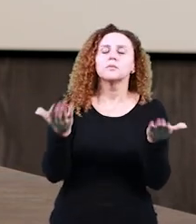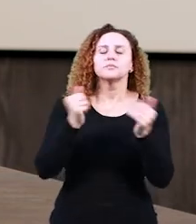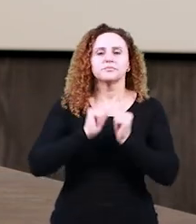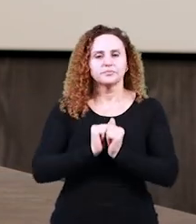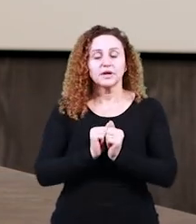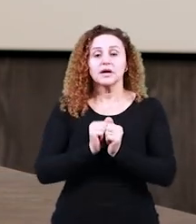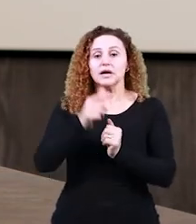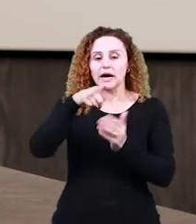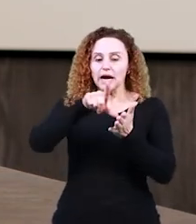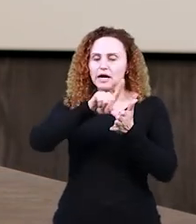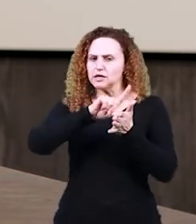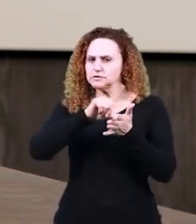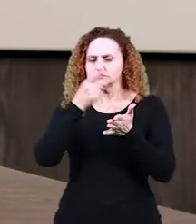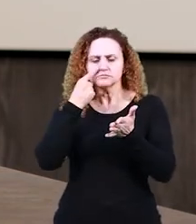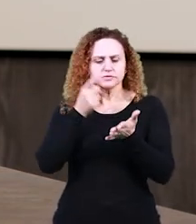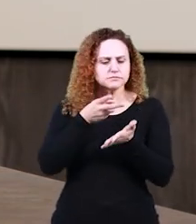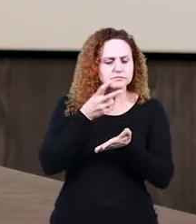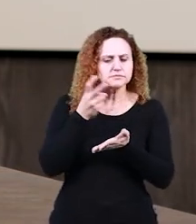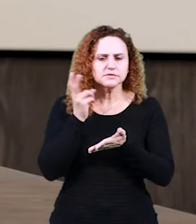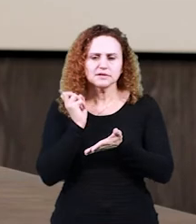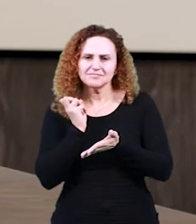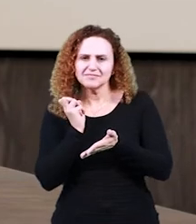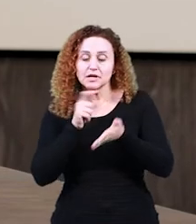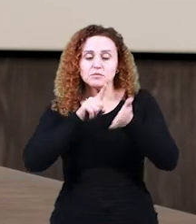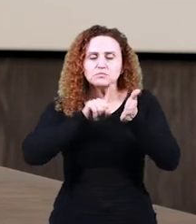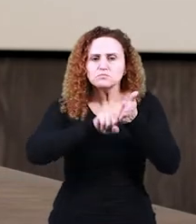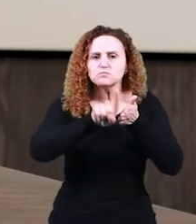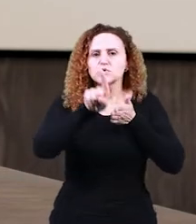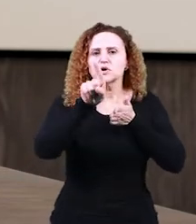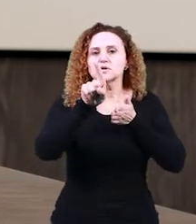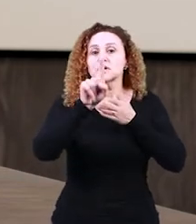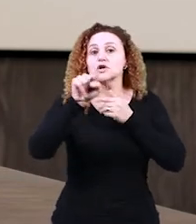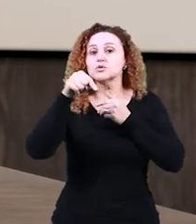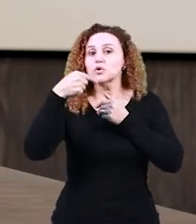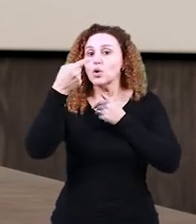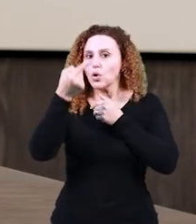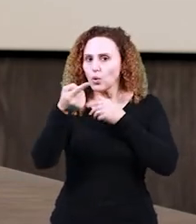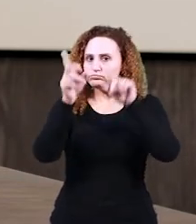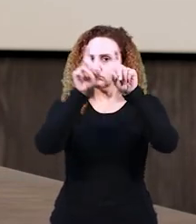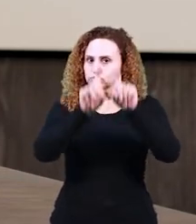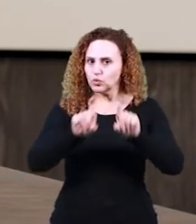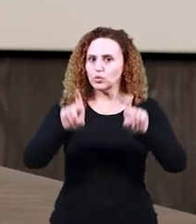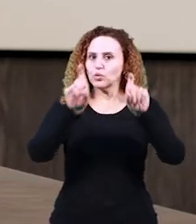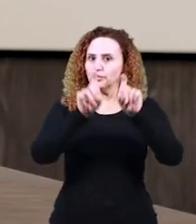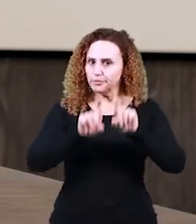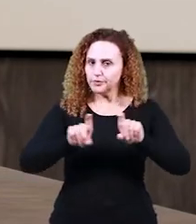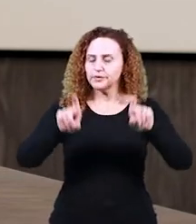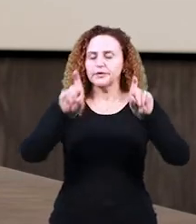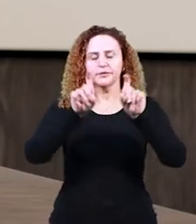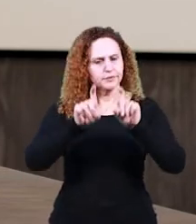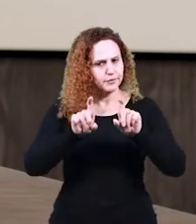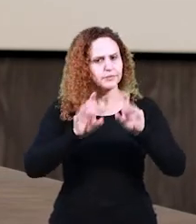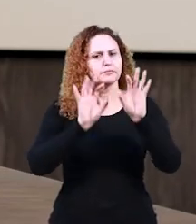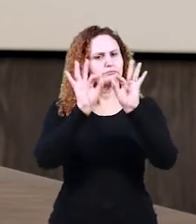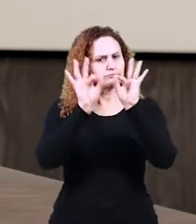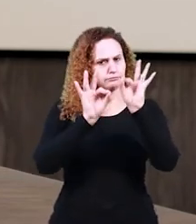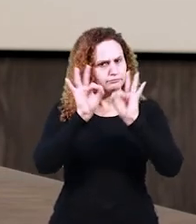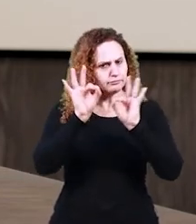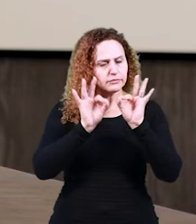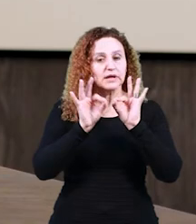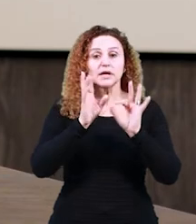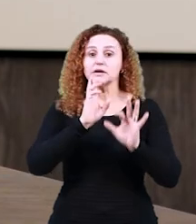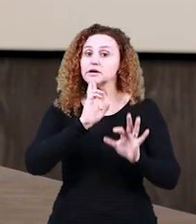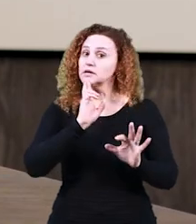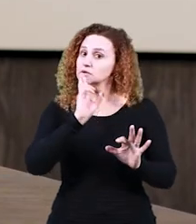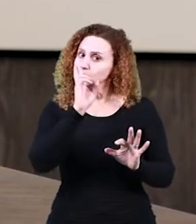E depois de aplicado esse questionário, esses dados são jogados no computador em programas específicos e vão dar,